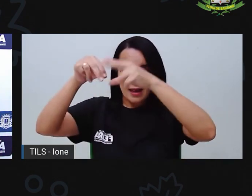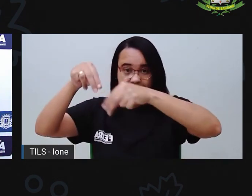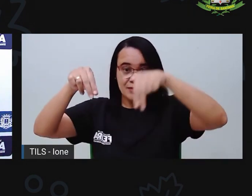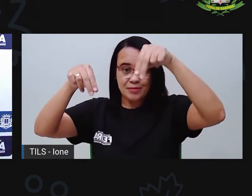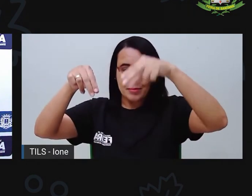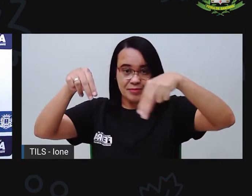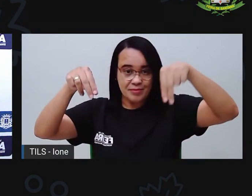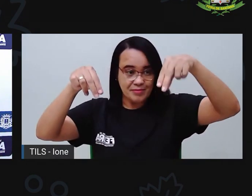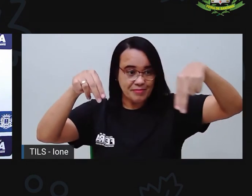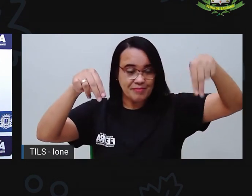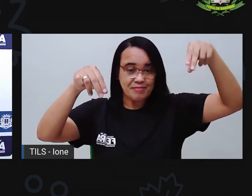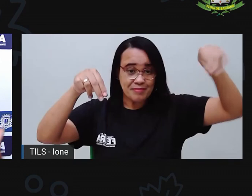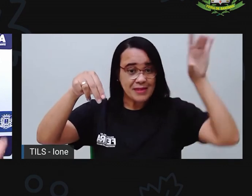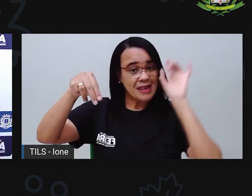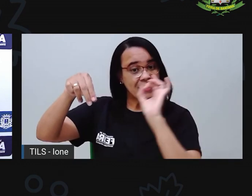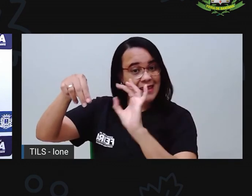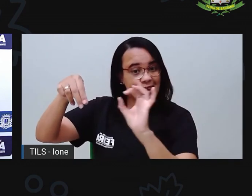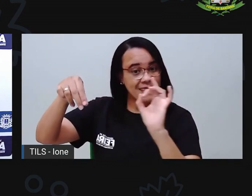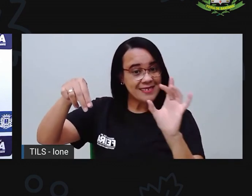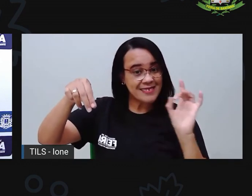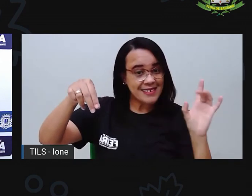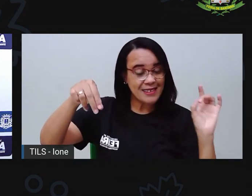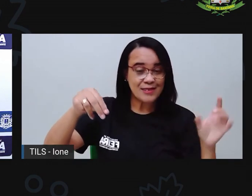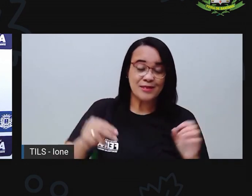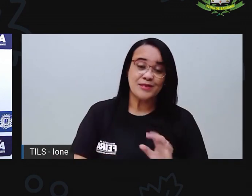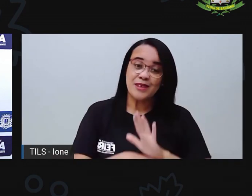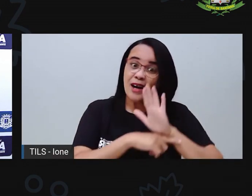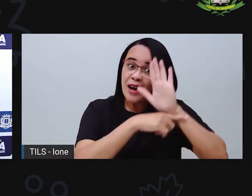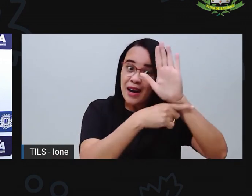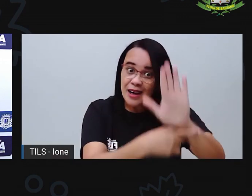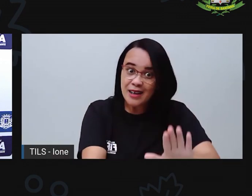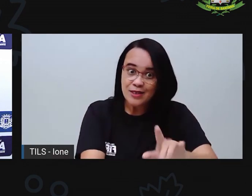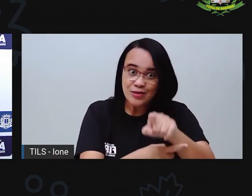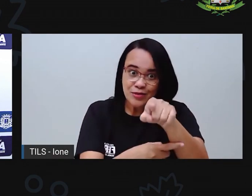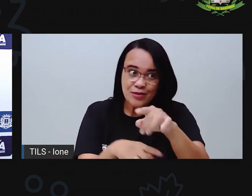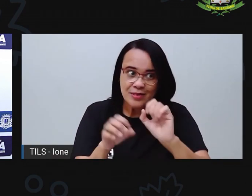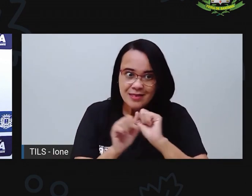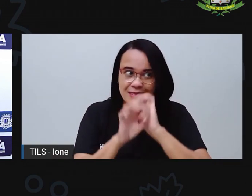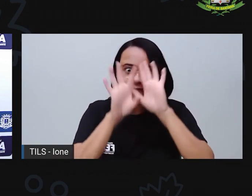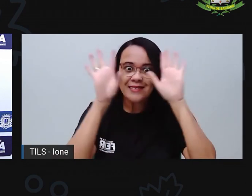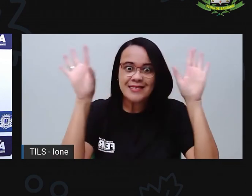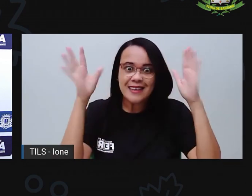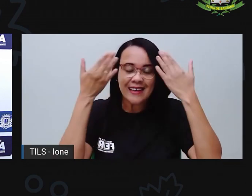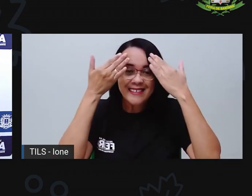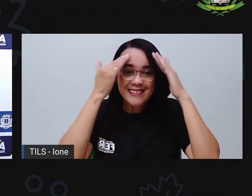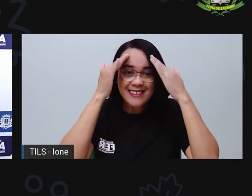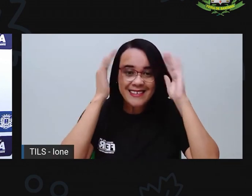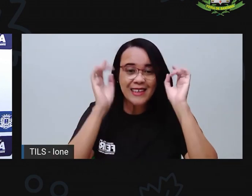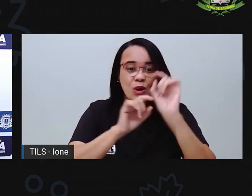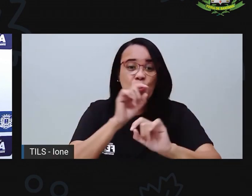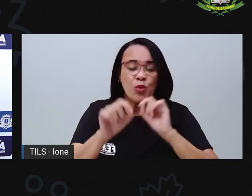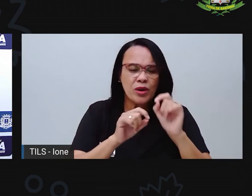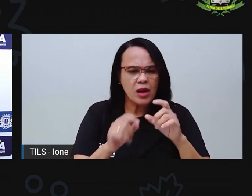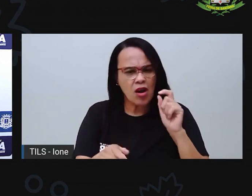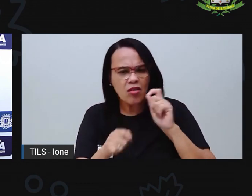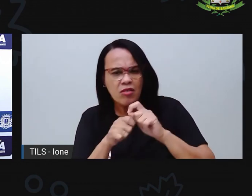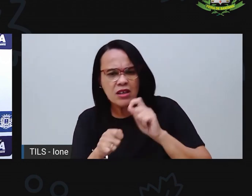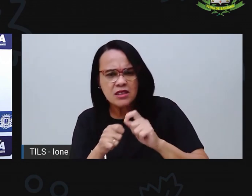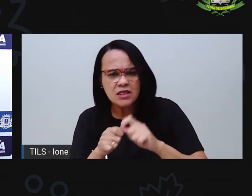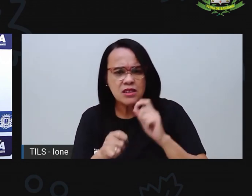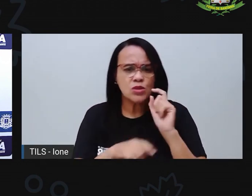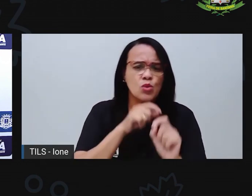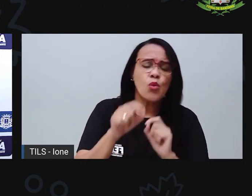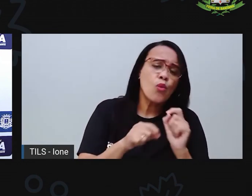rotina. E isso tudo vai ajudar você a entender, né? O que é que eu tenho que fazer em cada momento? Eu vou